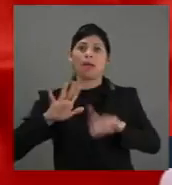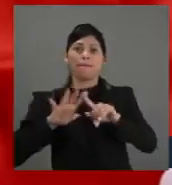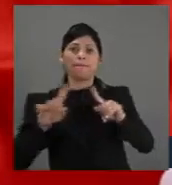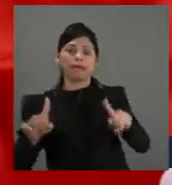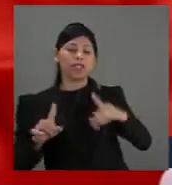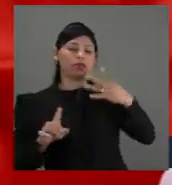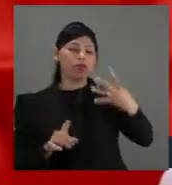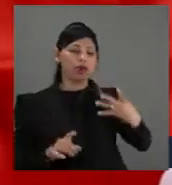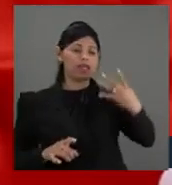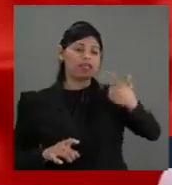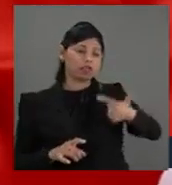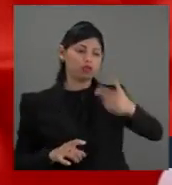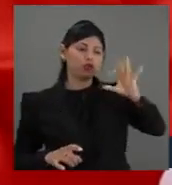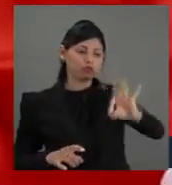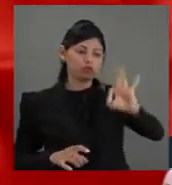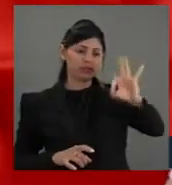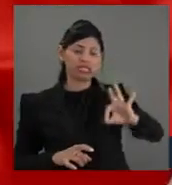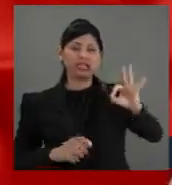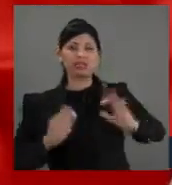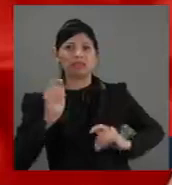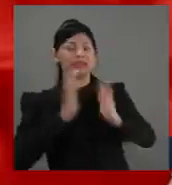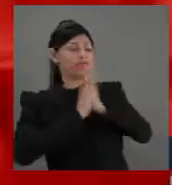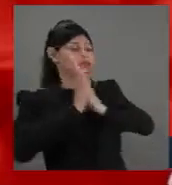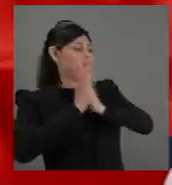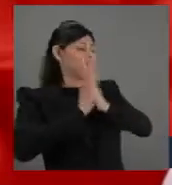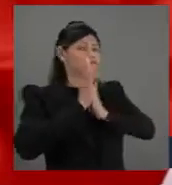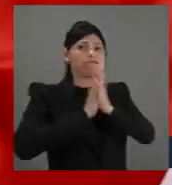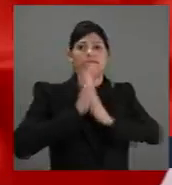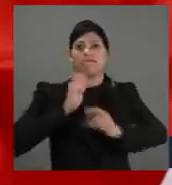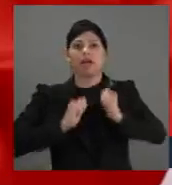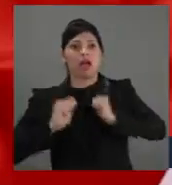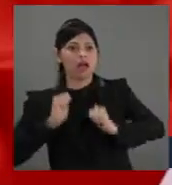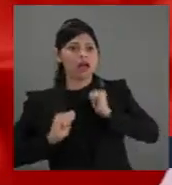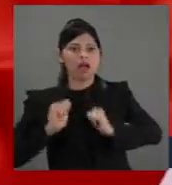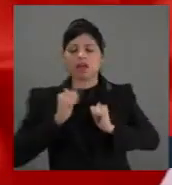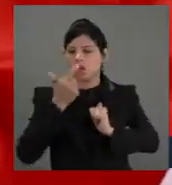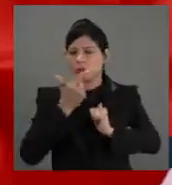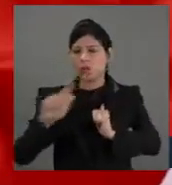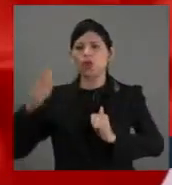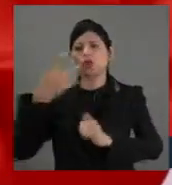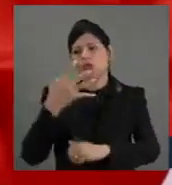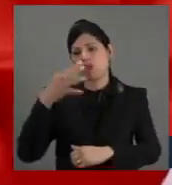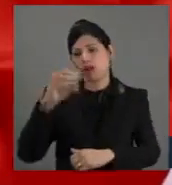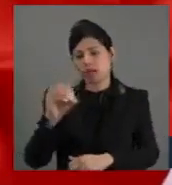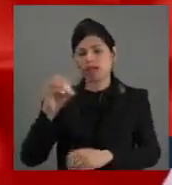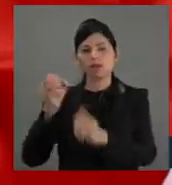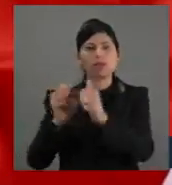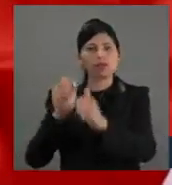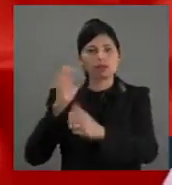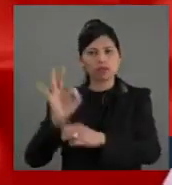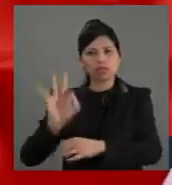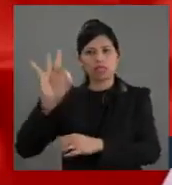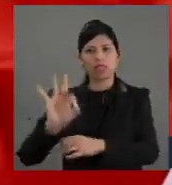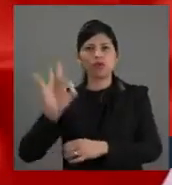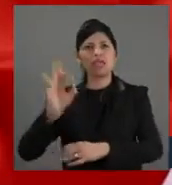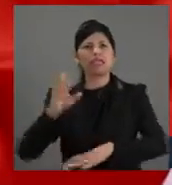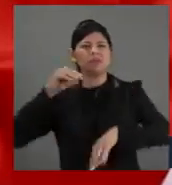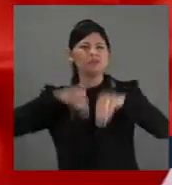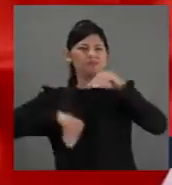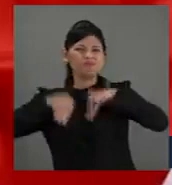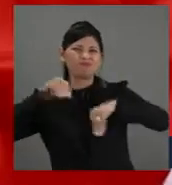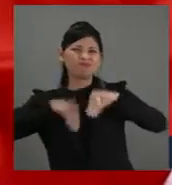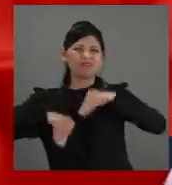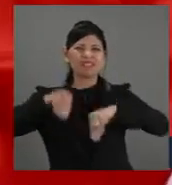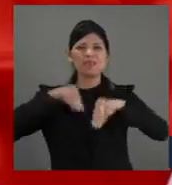ansiedade e 40% sofrem de depressão. Além disso, as demências representam um dos